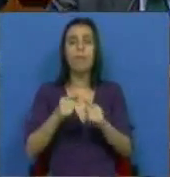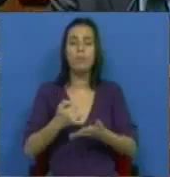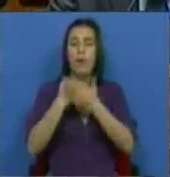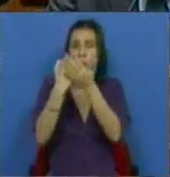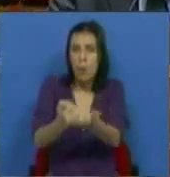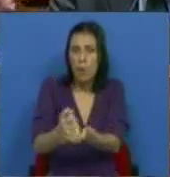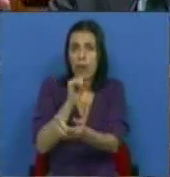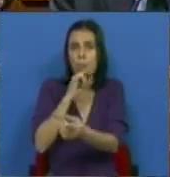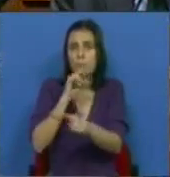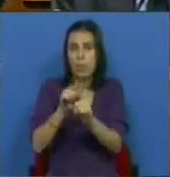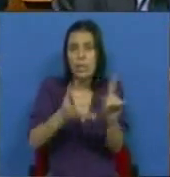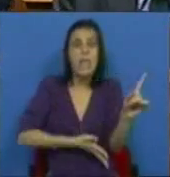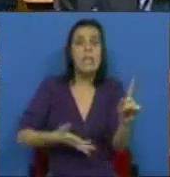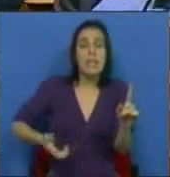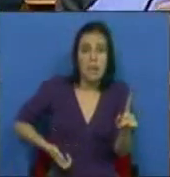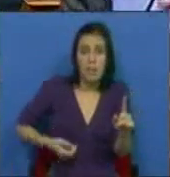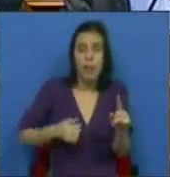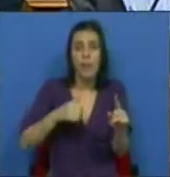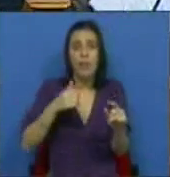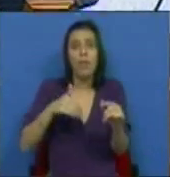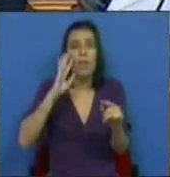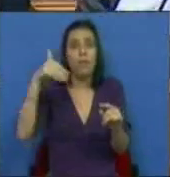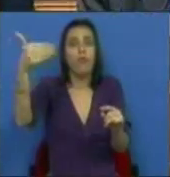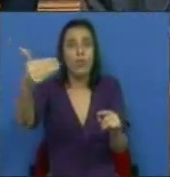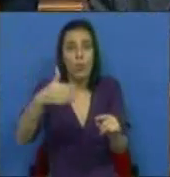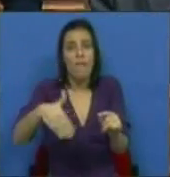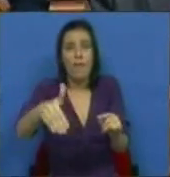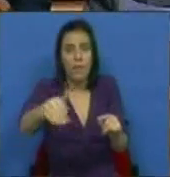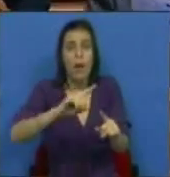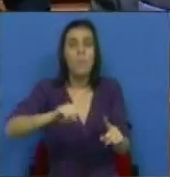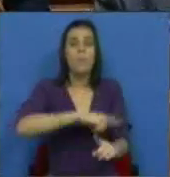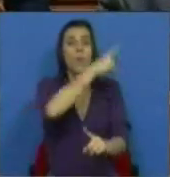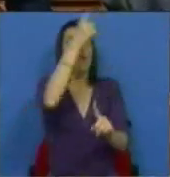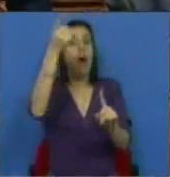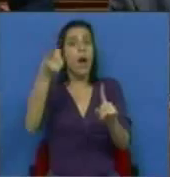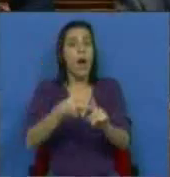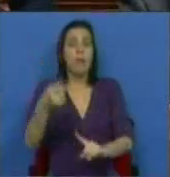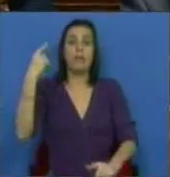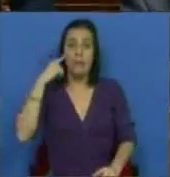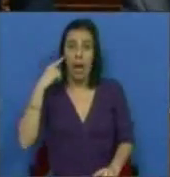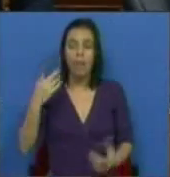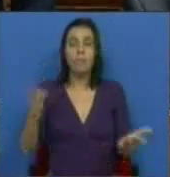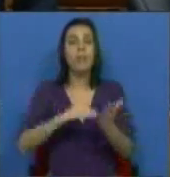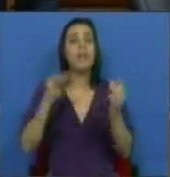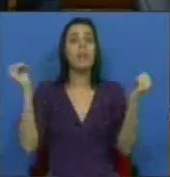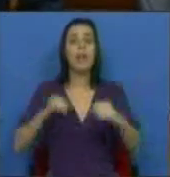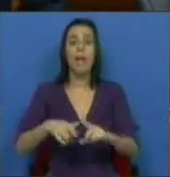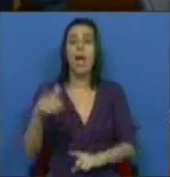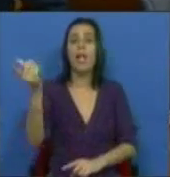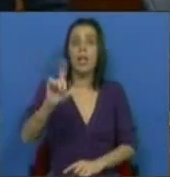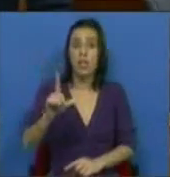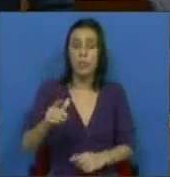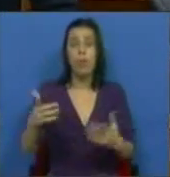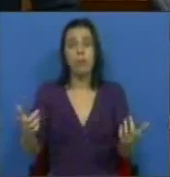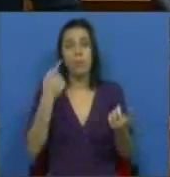apoiar o potencial desemprego que sofrerão no futuro. Um ano depois, Sr. Ministro, o Tratado de Lisboa